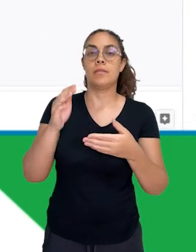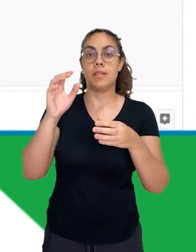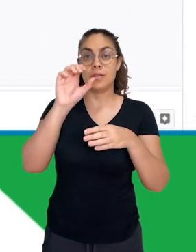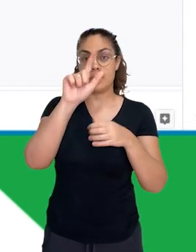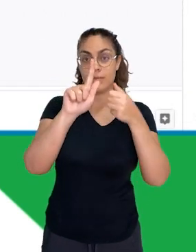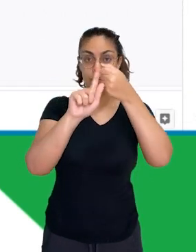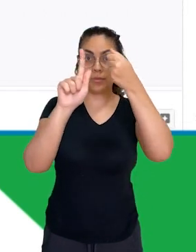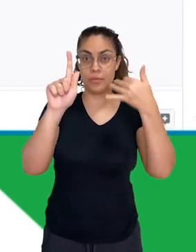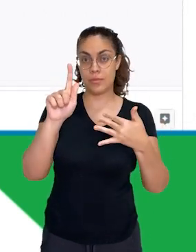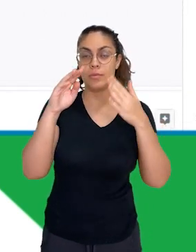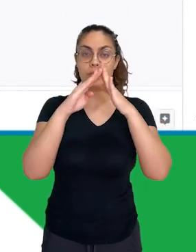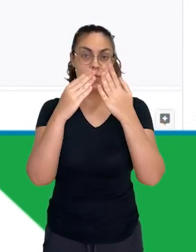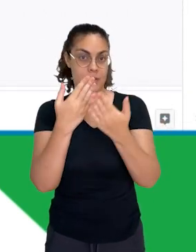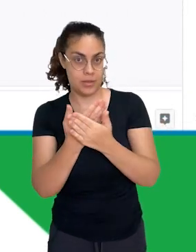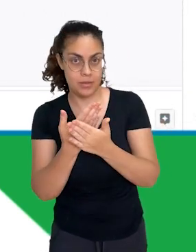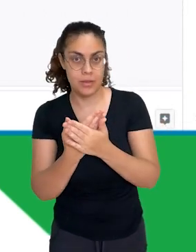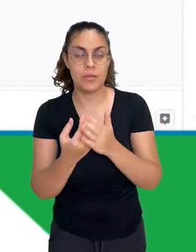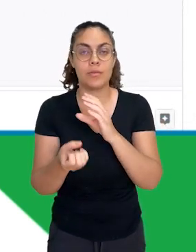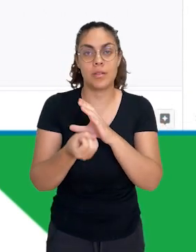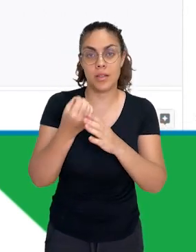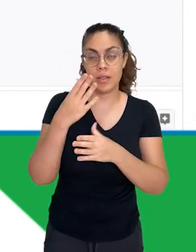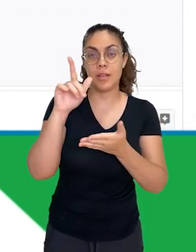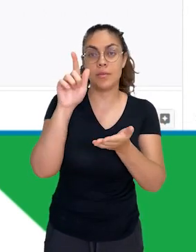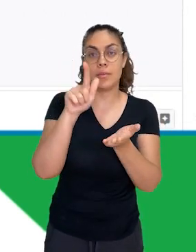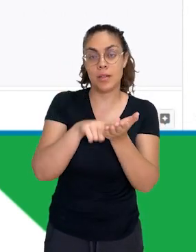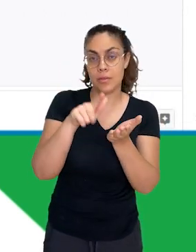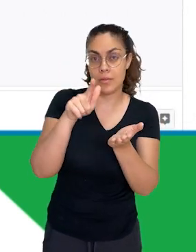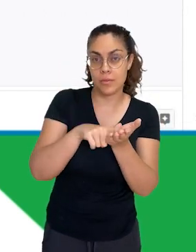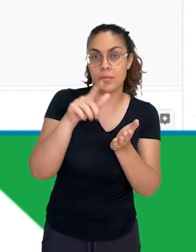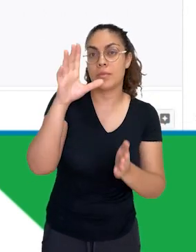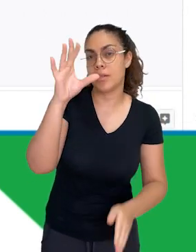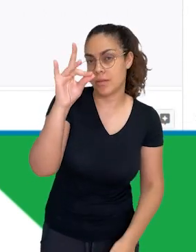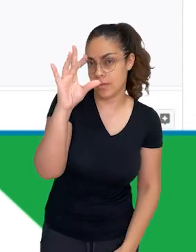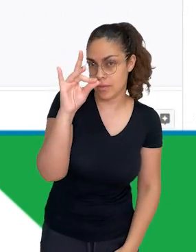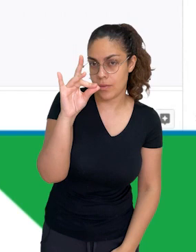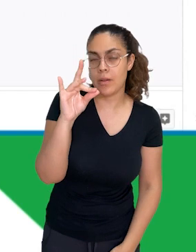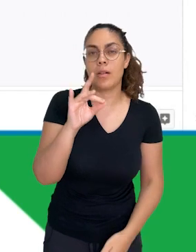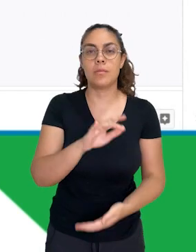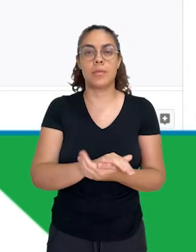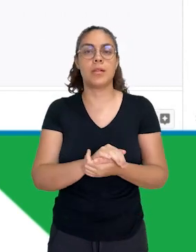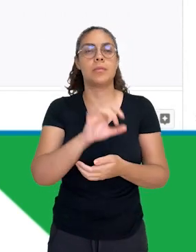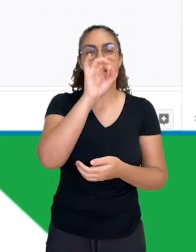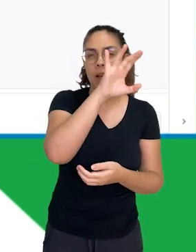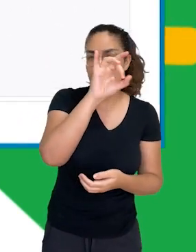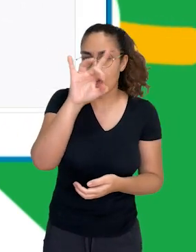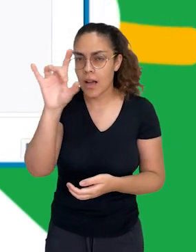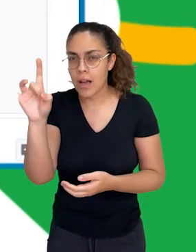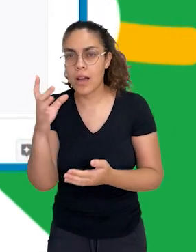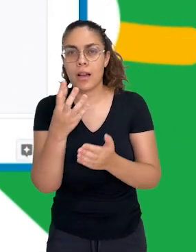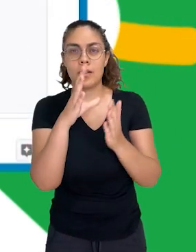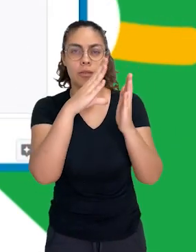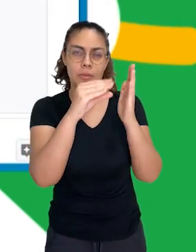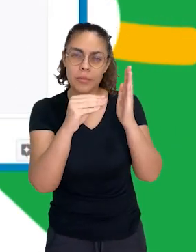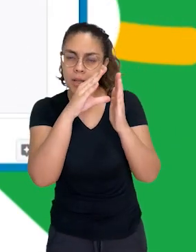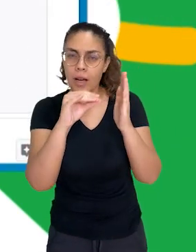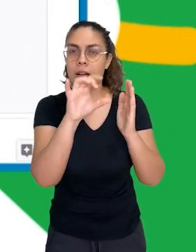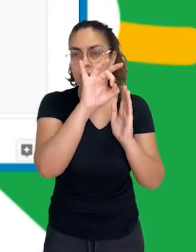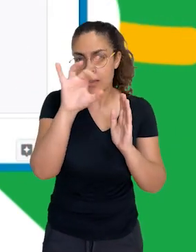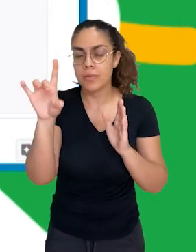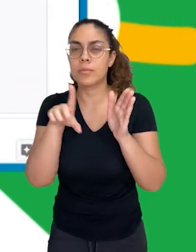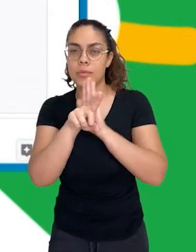Sala de Aula. Cria uma cópia para cada aluno. Os alunos vão digitar, conforme a sua orientação, as perguntas e as